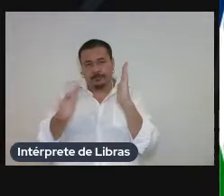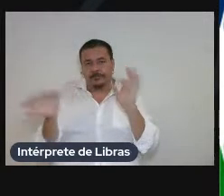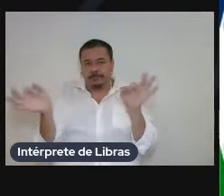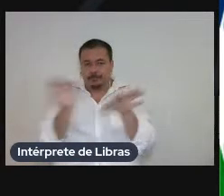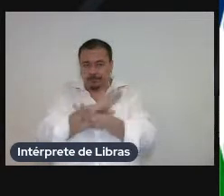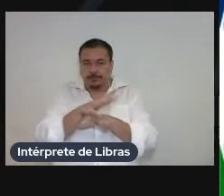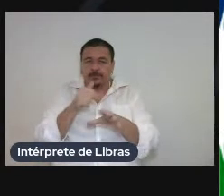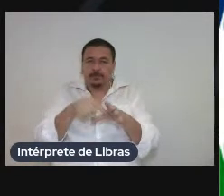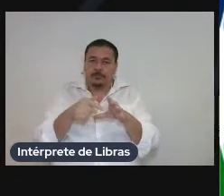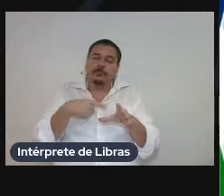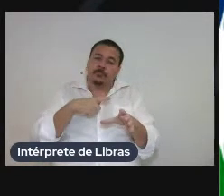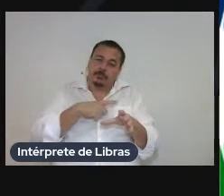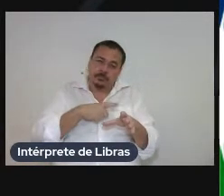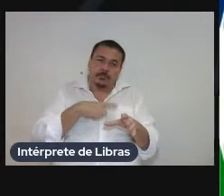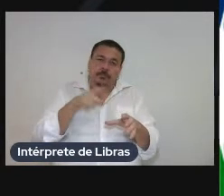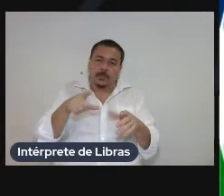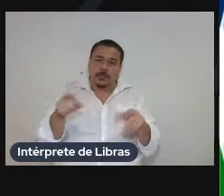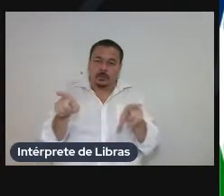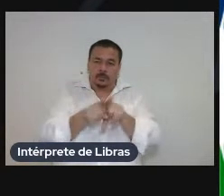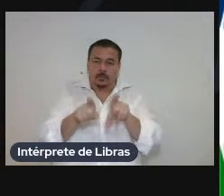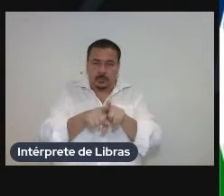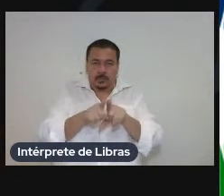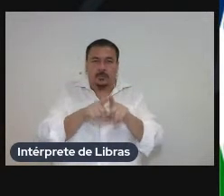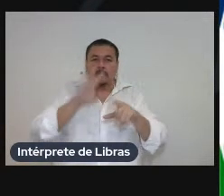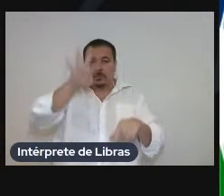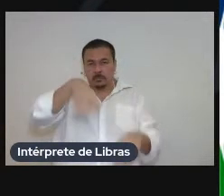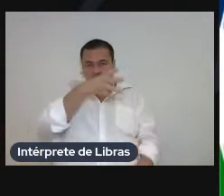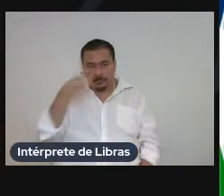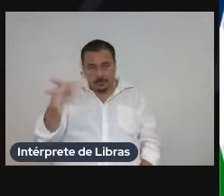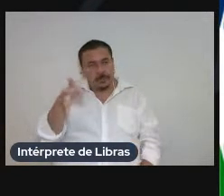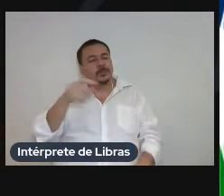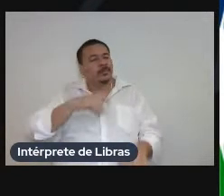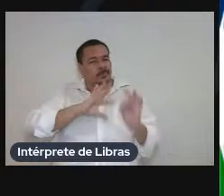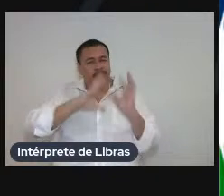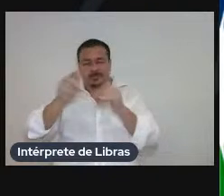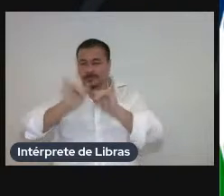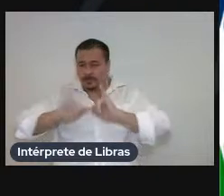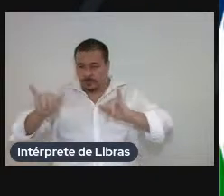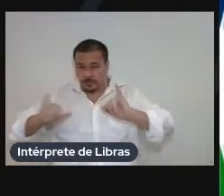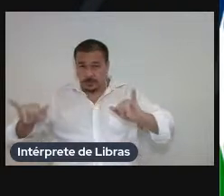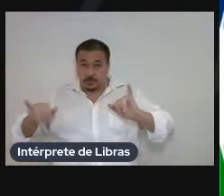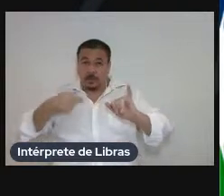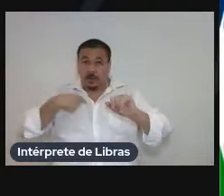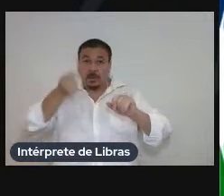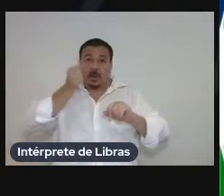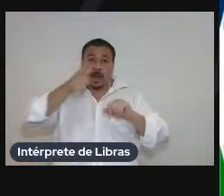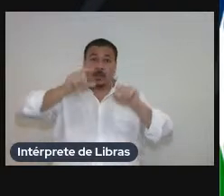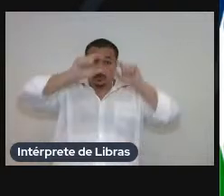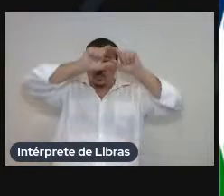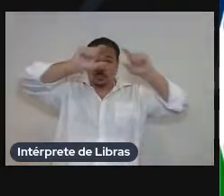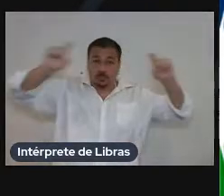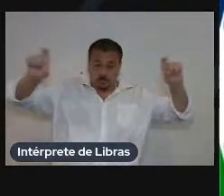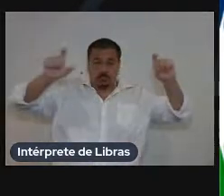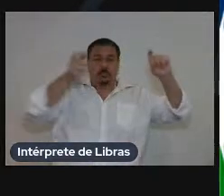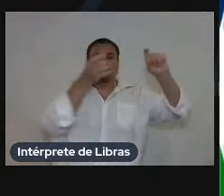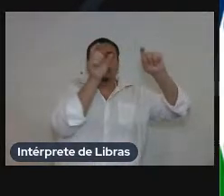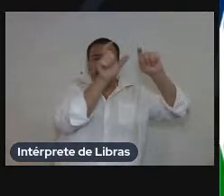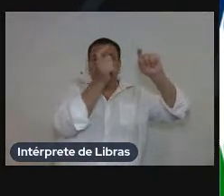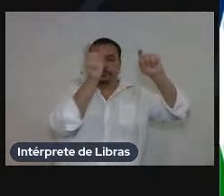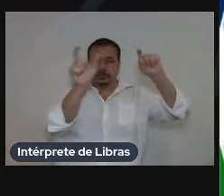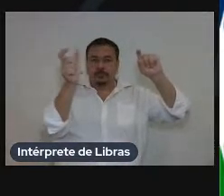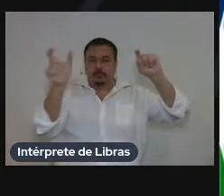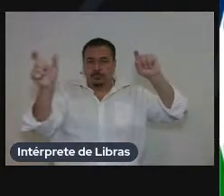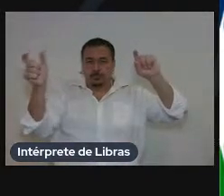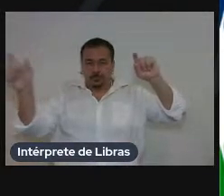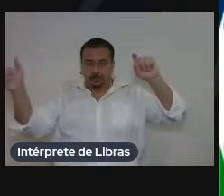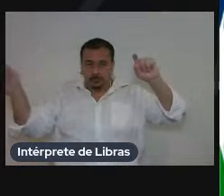é na verdade uma planilha né com todas as informações nós vemos ali em azul ali os campos né os títulos de